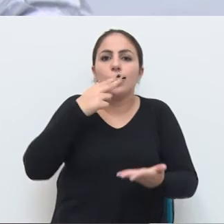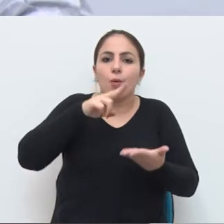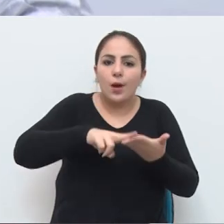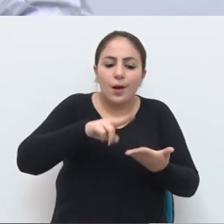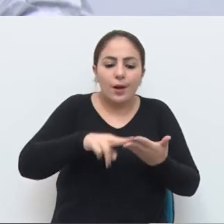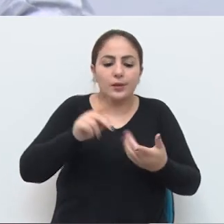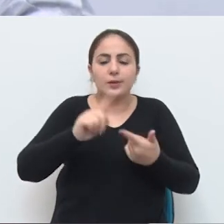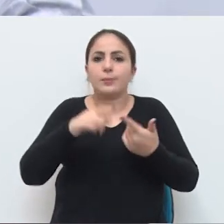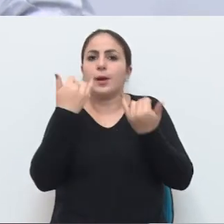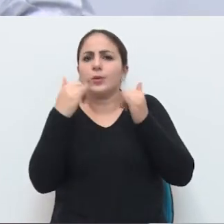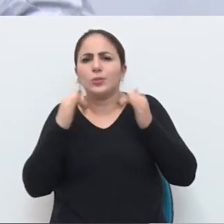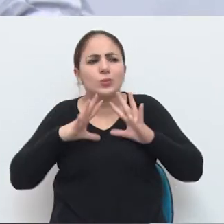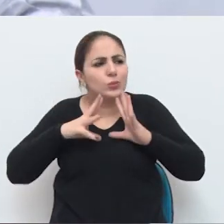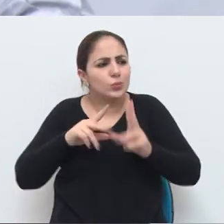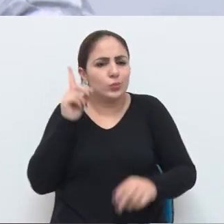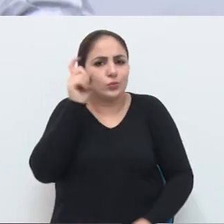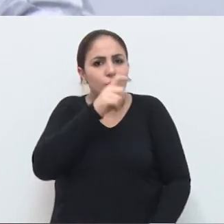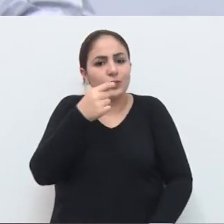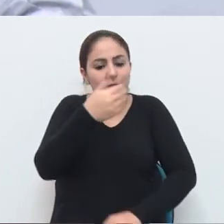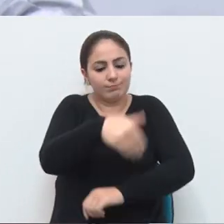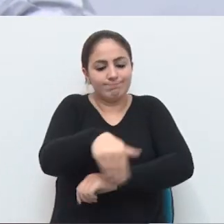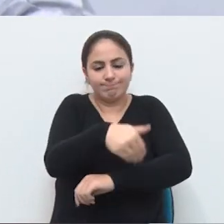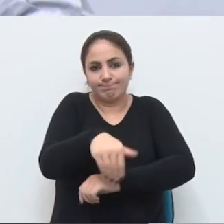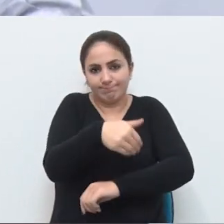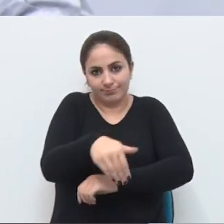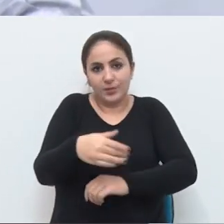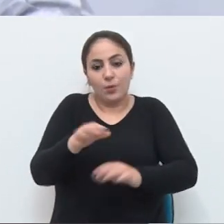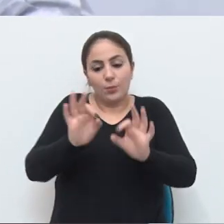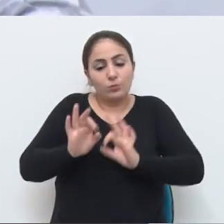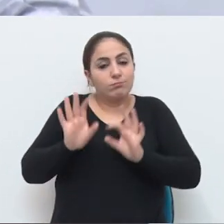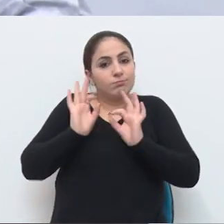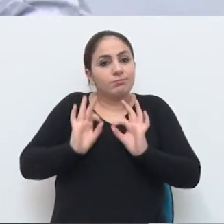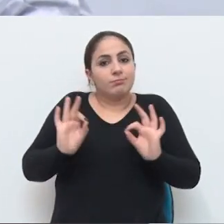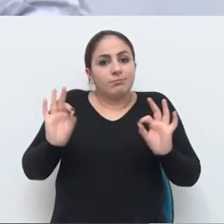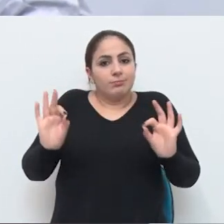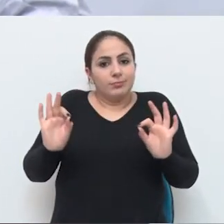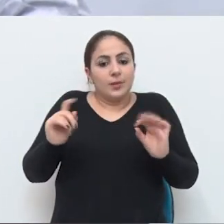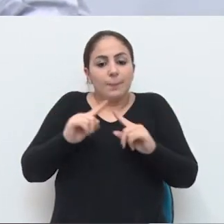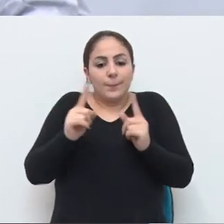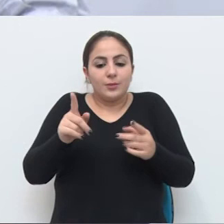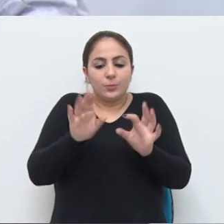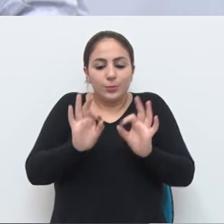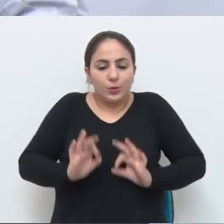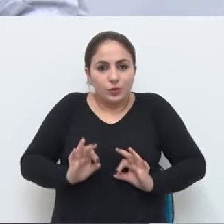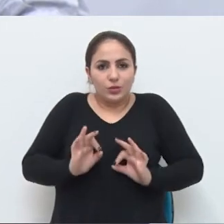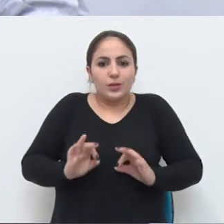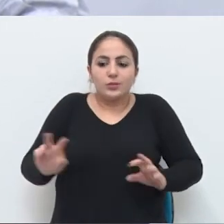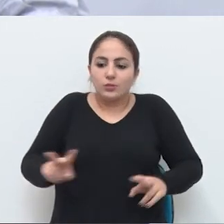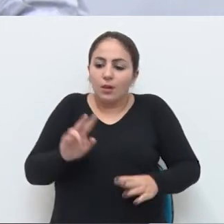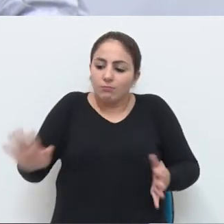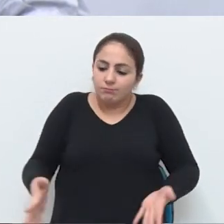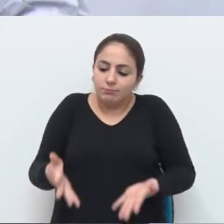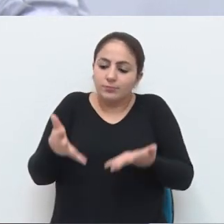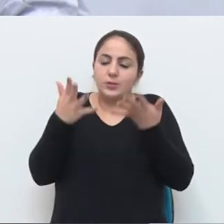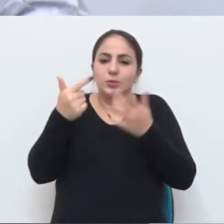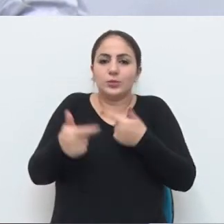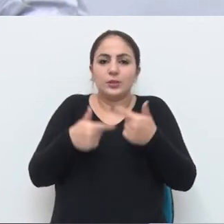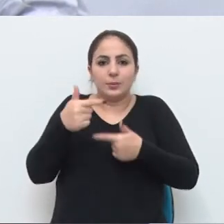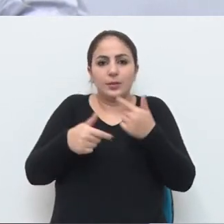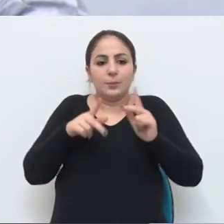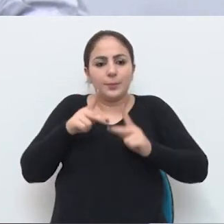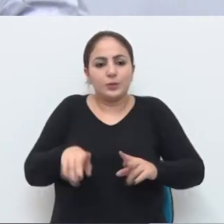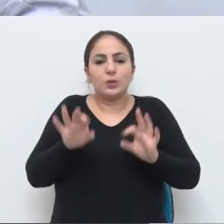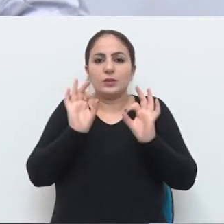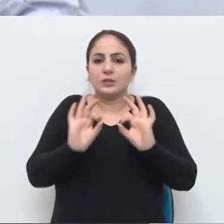energia elétrica, é tudo difícil para as pessoas. Então, é projeto simples, mas um projeto que vem valorizar o